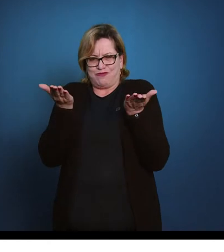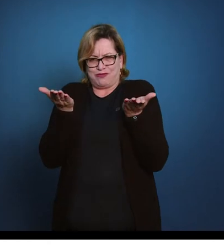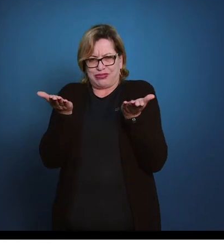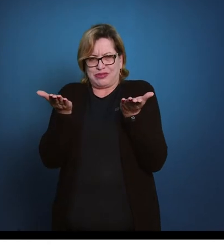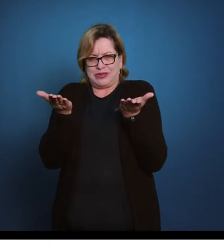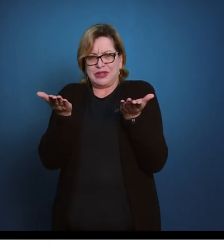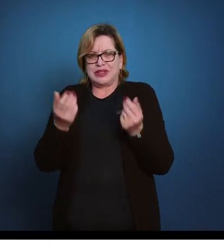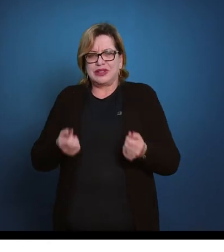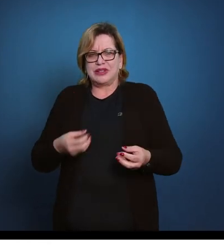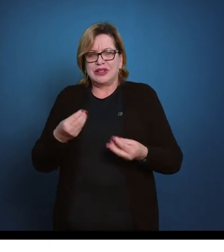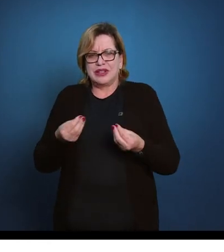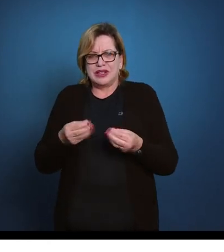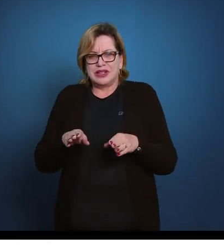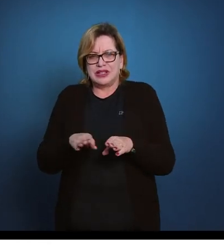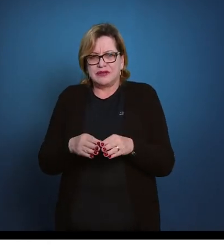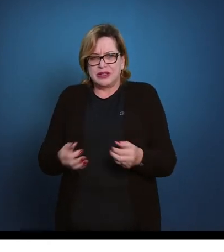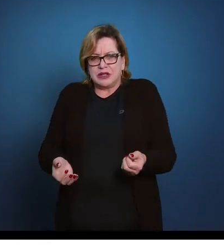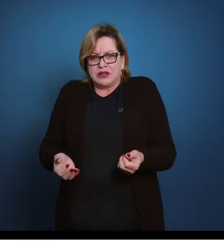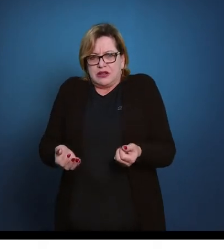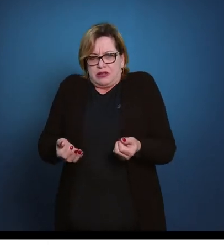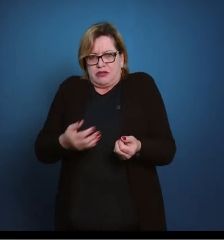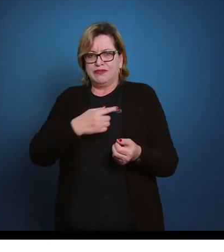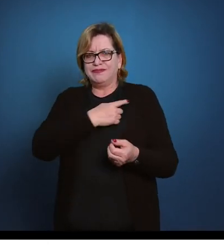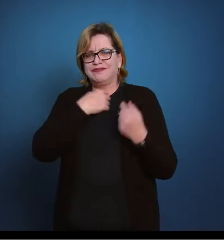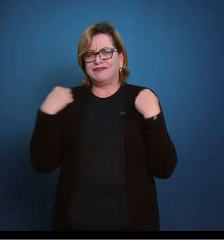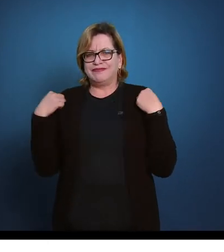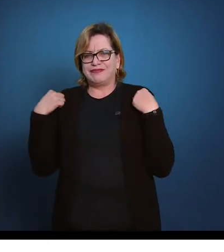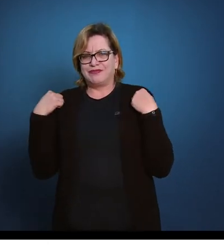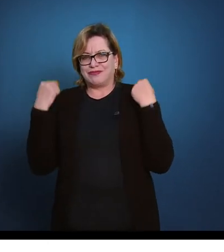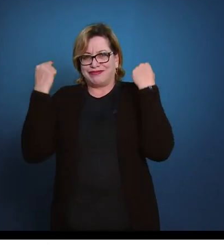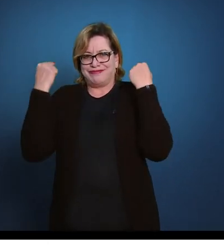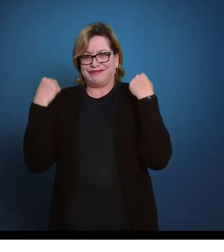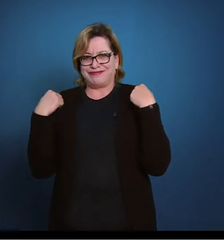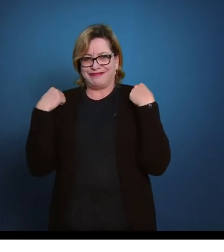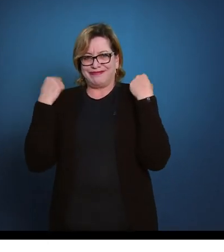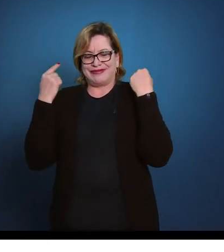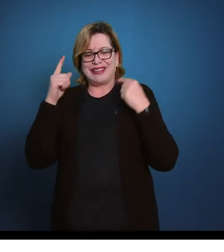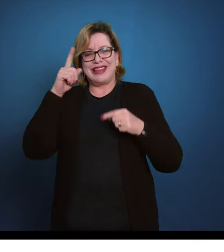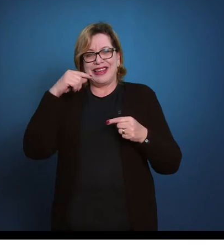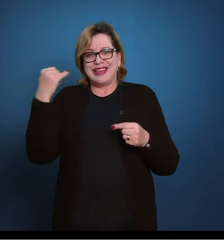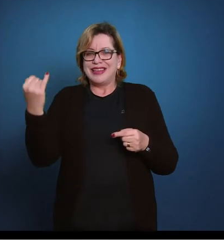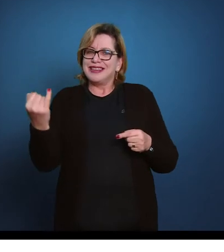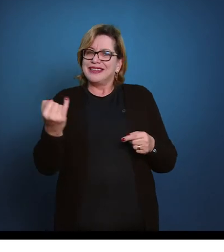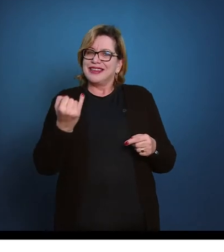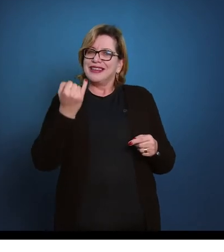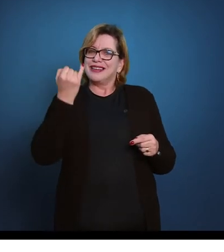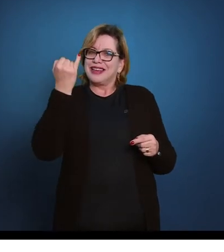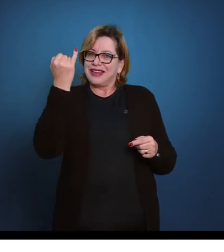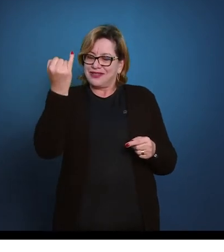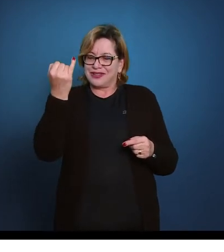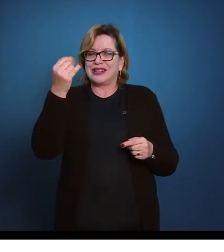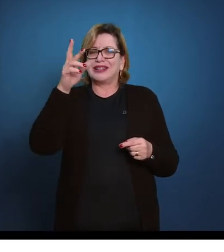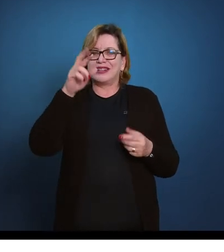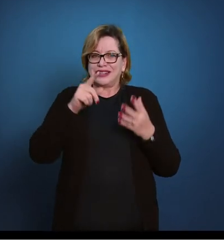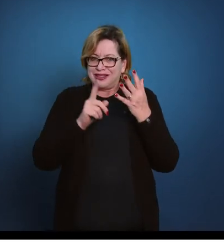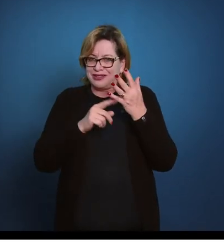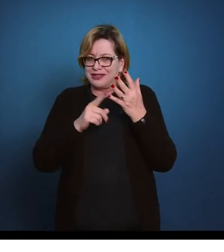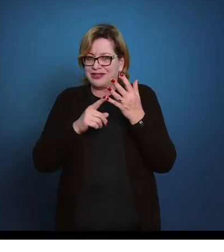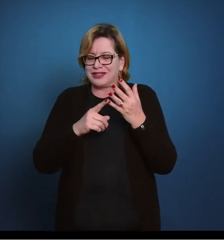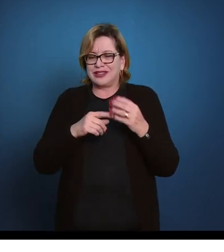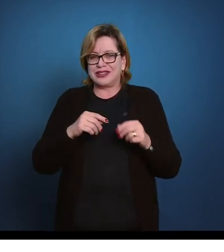erguendo os ombros. Esse é um movimento importante na reversão.